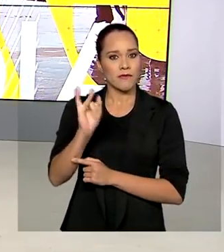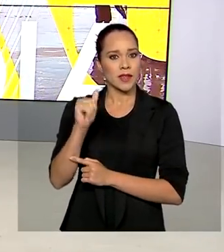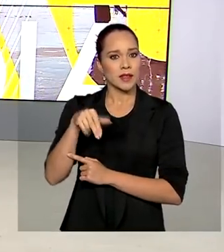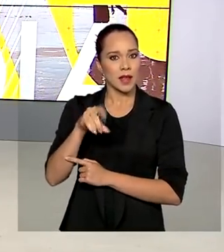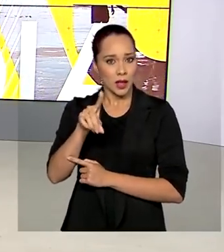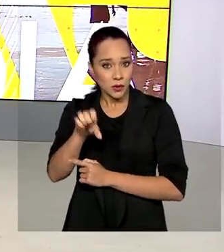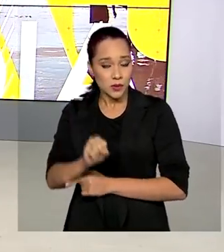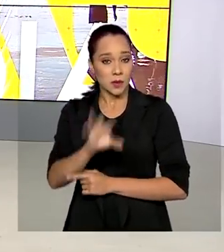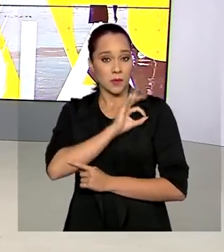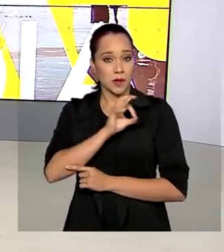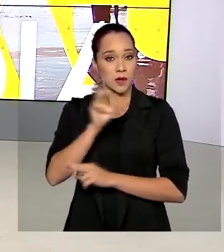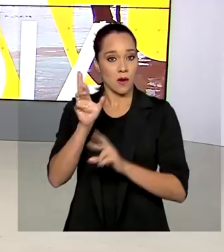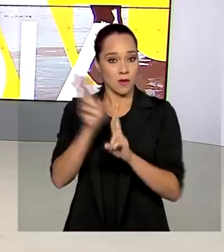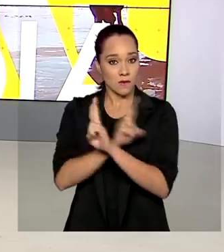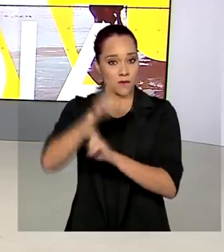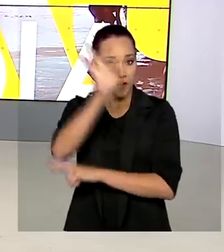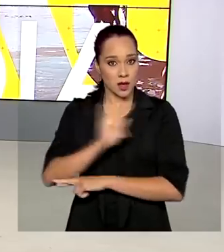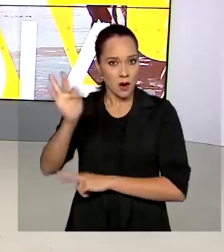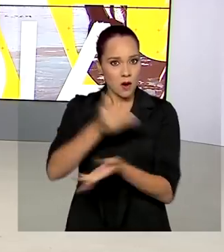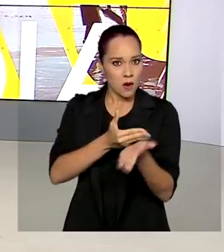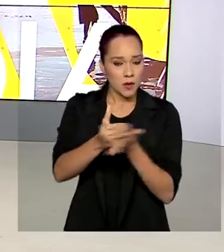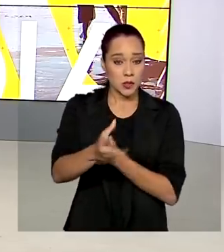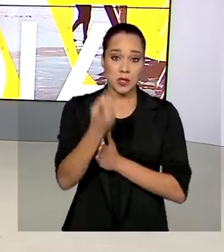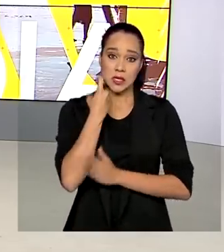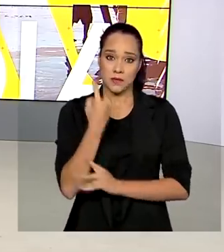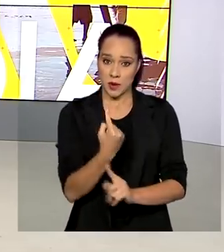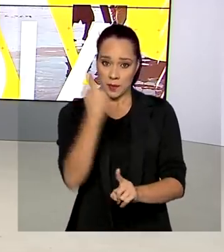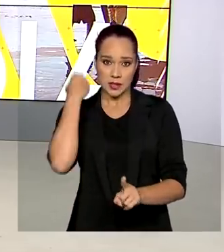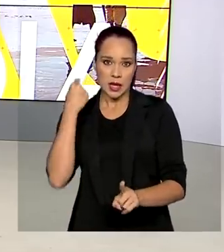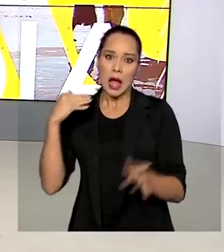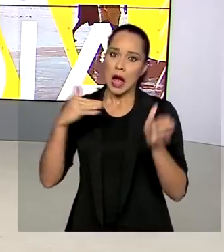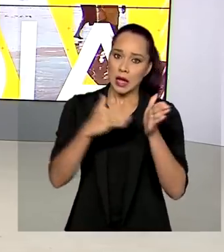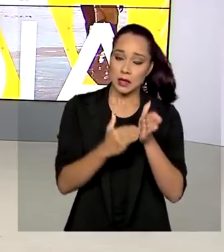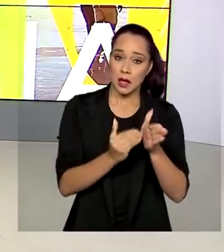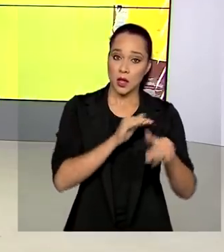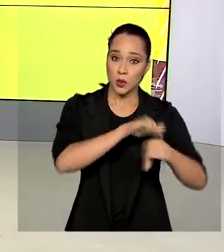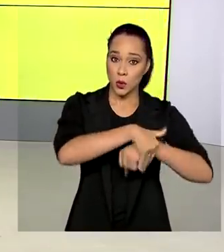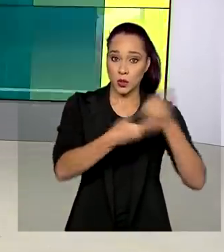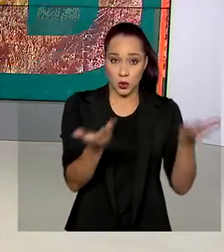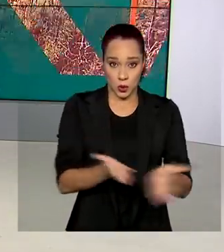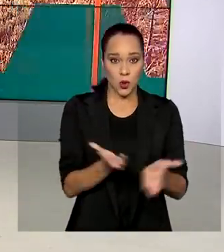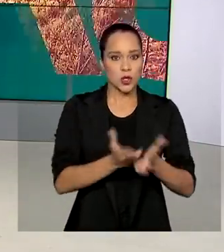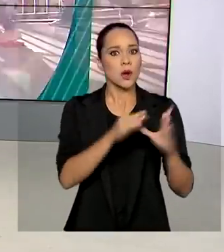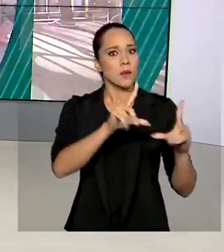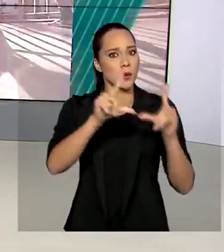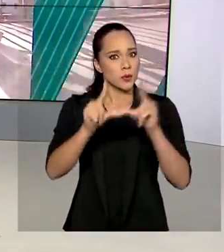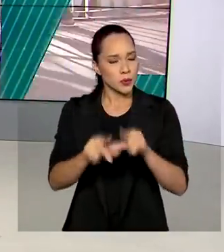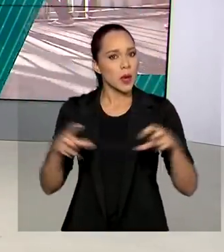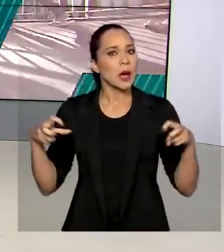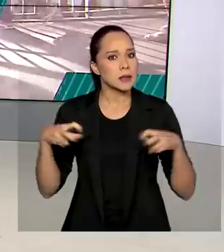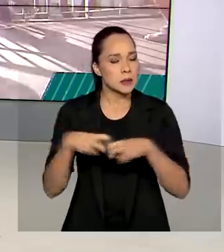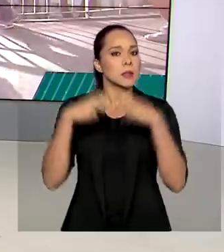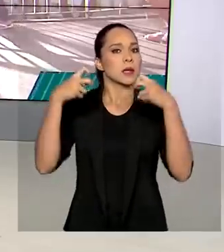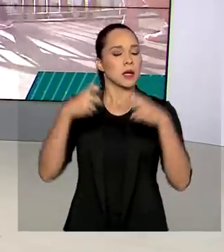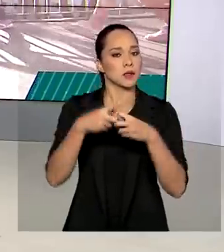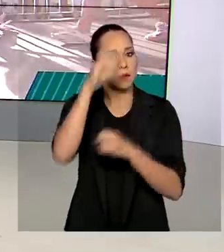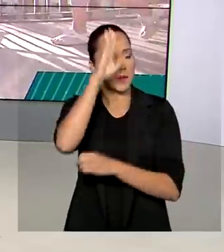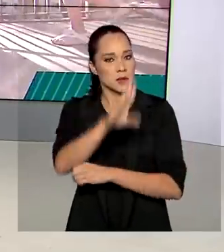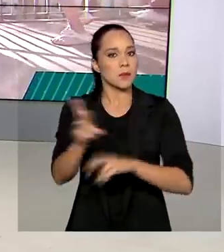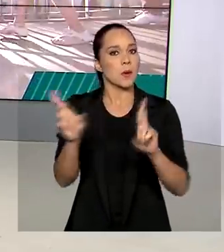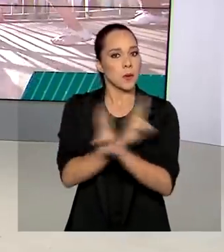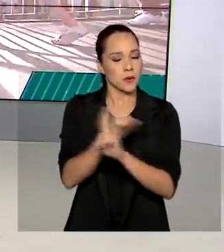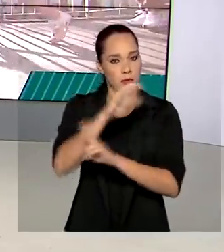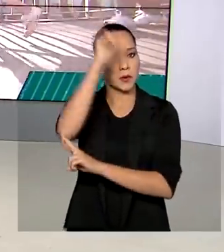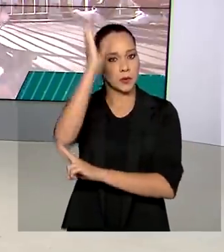Polícia Rodoviária Federal, que começou na última sexta-feira, vai até o fim da noite de hoje para reduzir acidentes graves nas principais